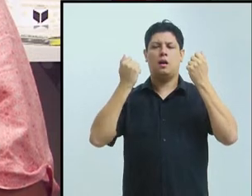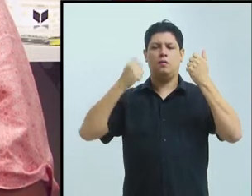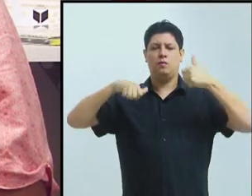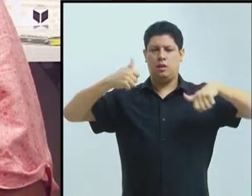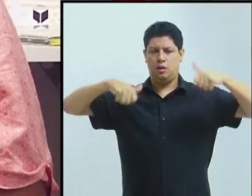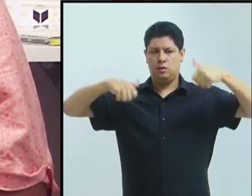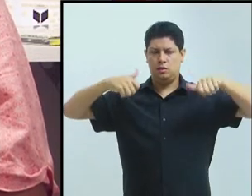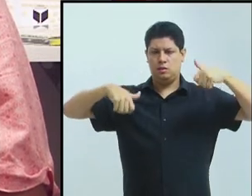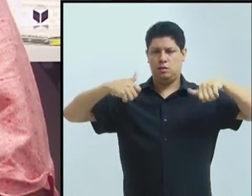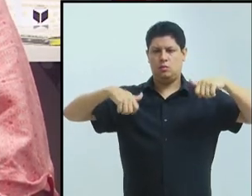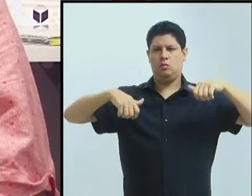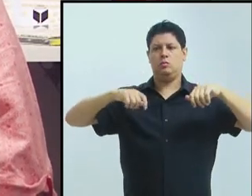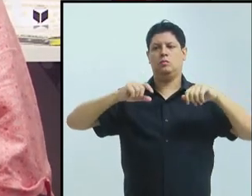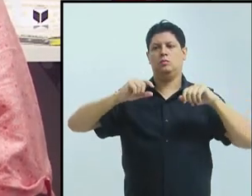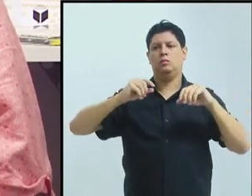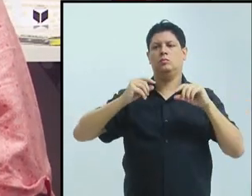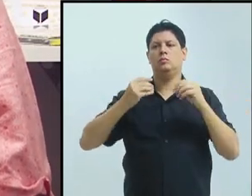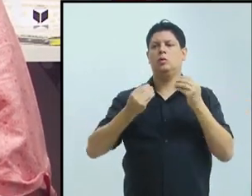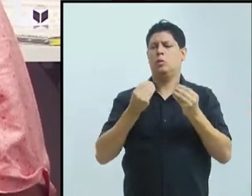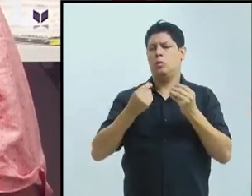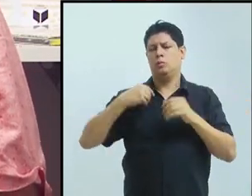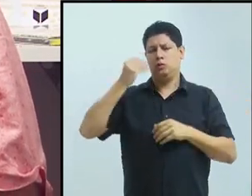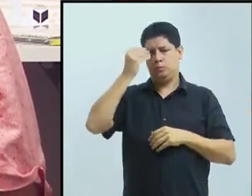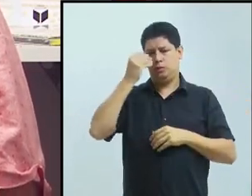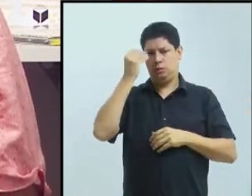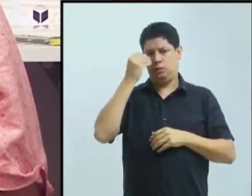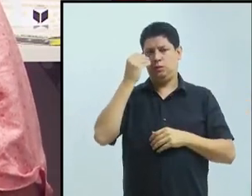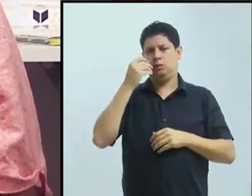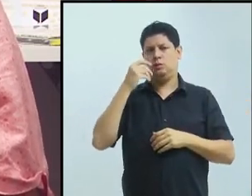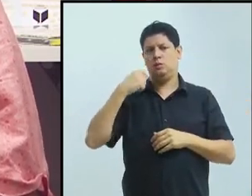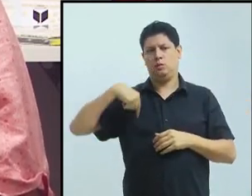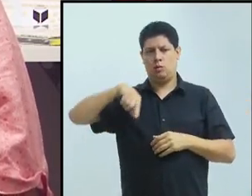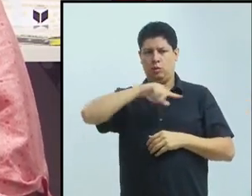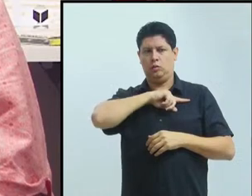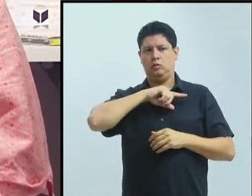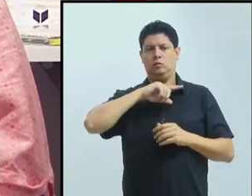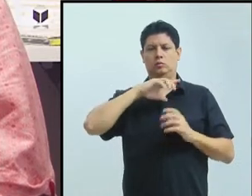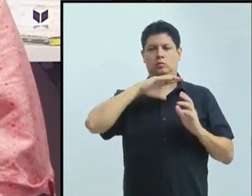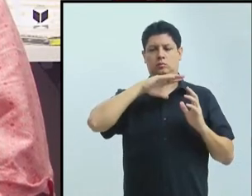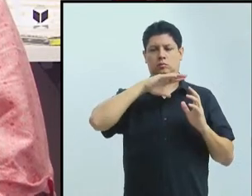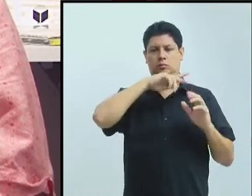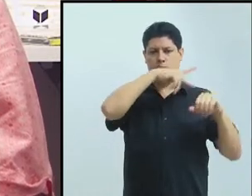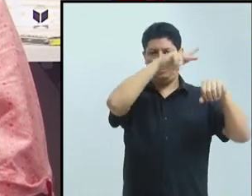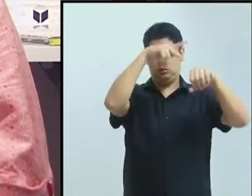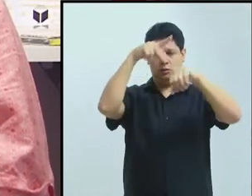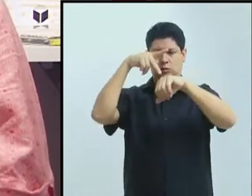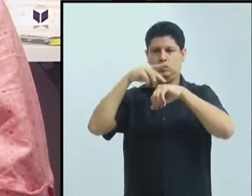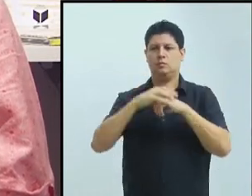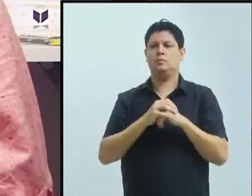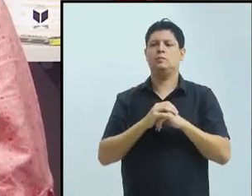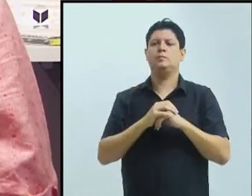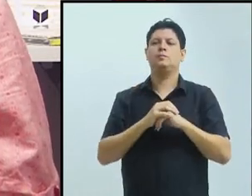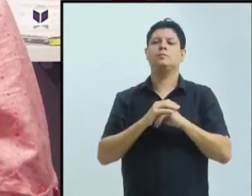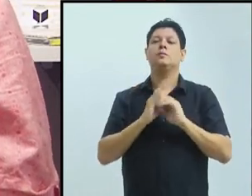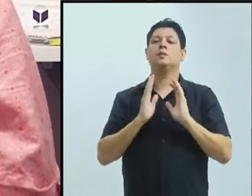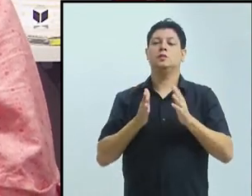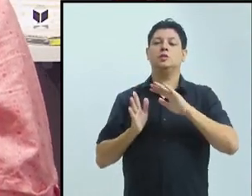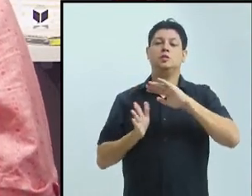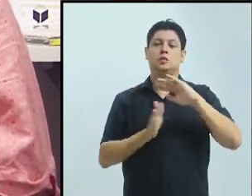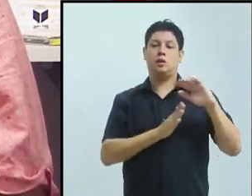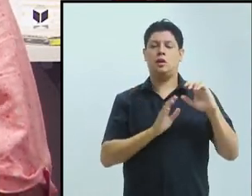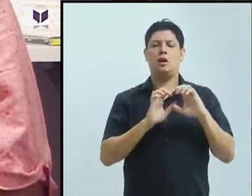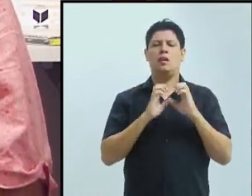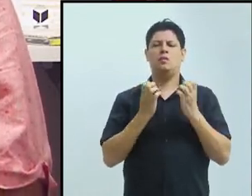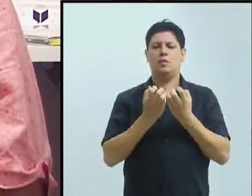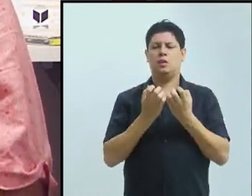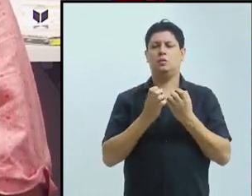primeiro semestre sobre a cultura de cooperação acadêmica. Foi um evento na UEMA, de Pedreiras, e